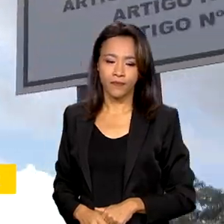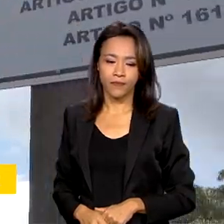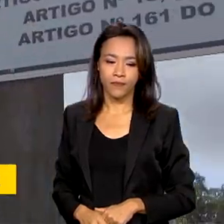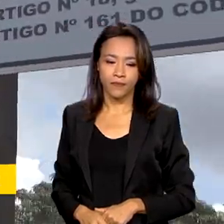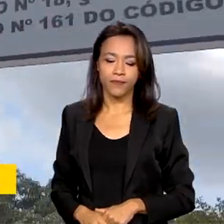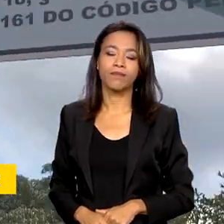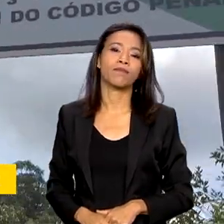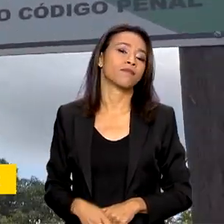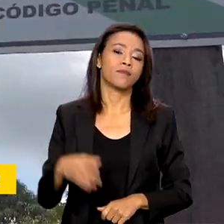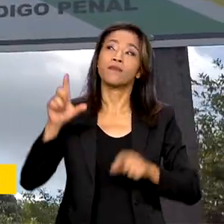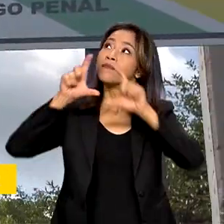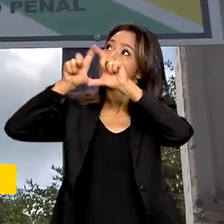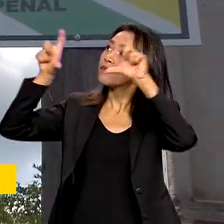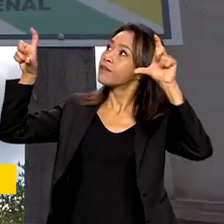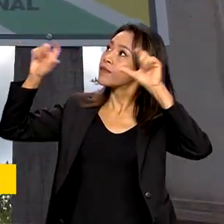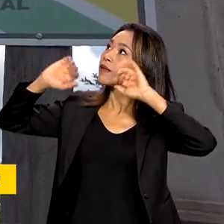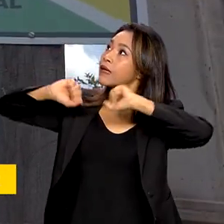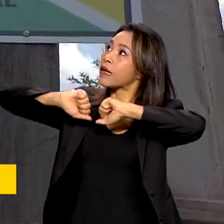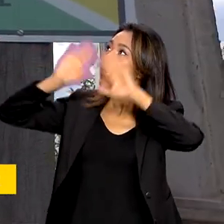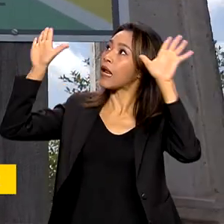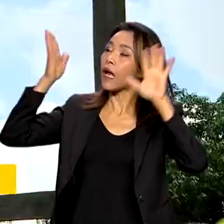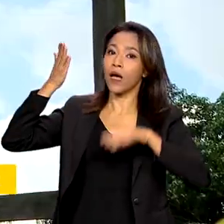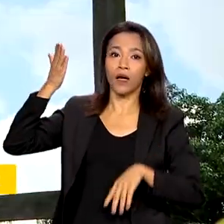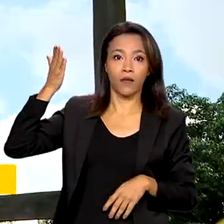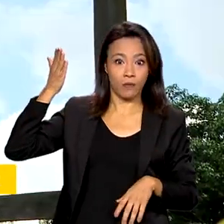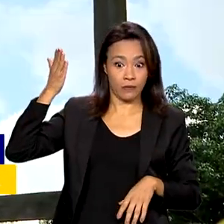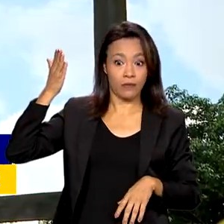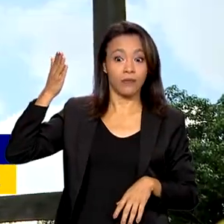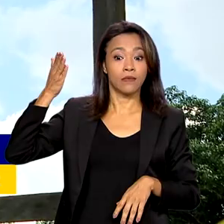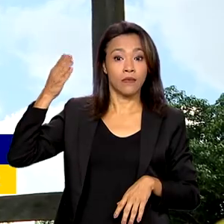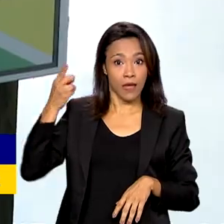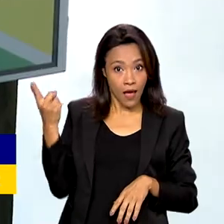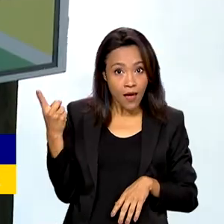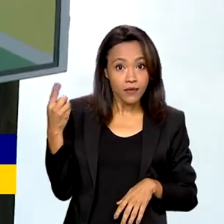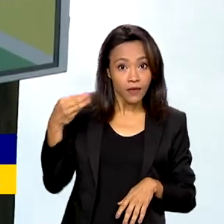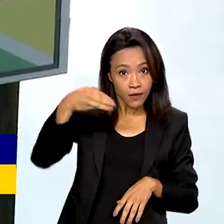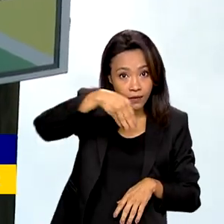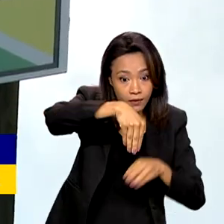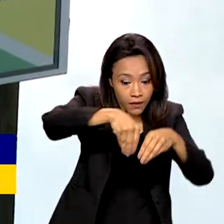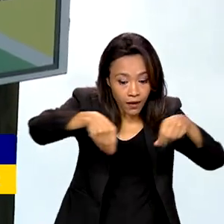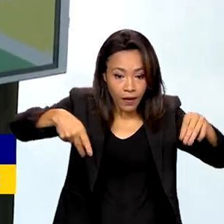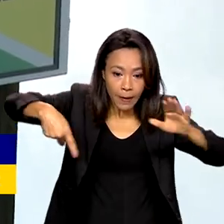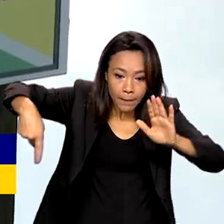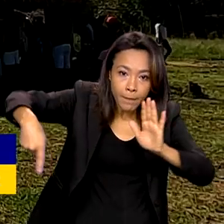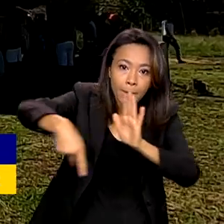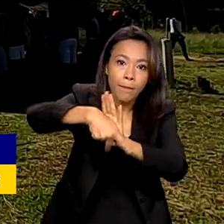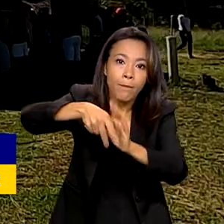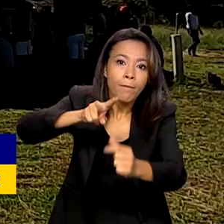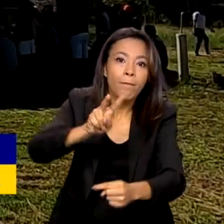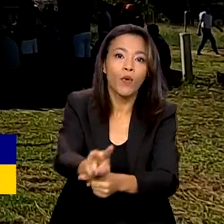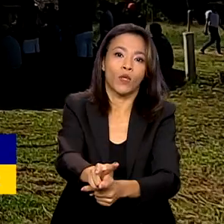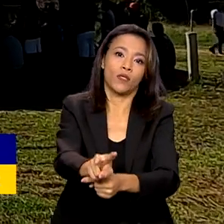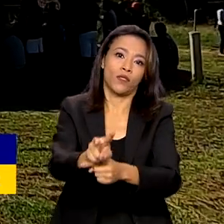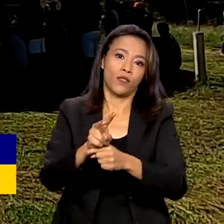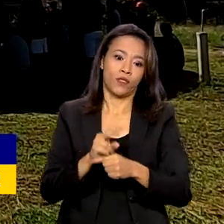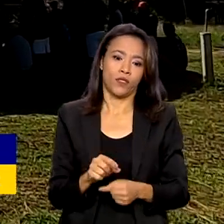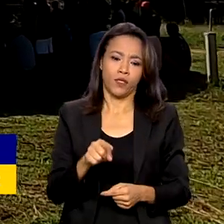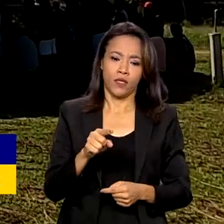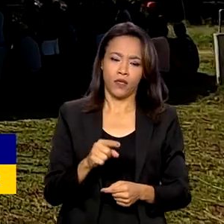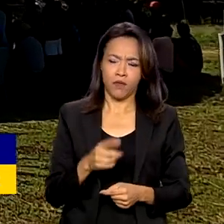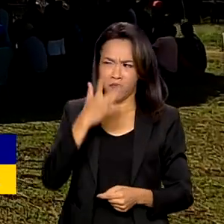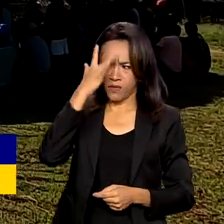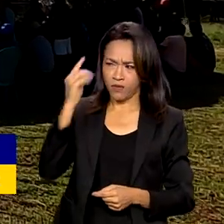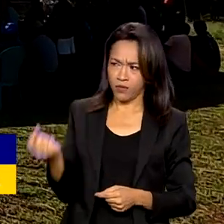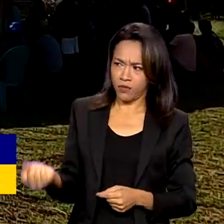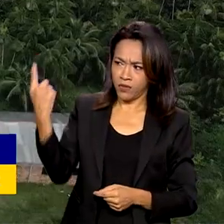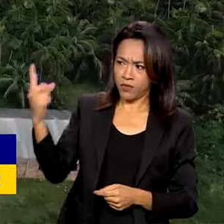O aviso é claro. A terra indígena Alto Rio Guamá é uma área protegida e a presença de estranhos